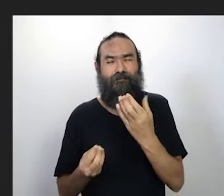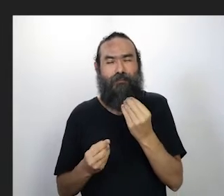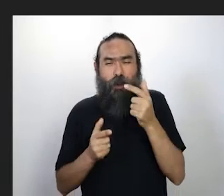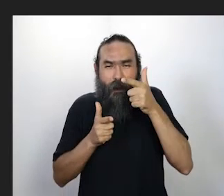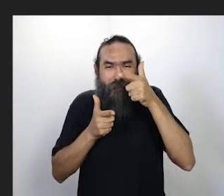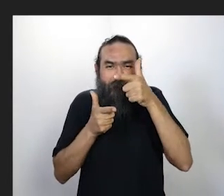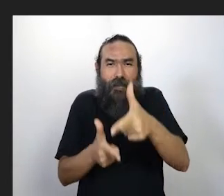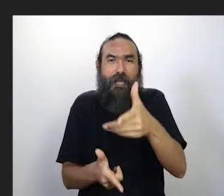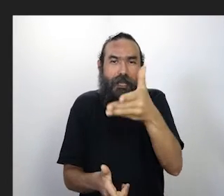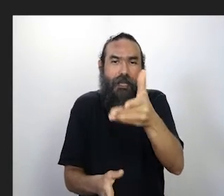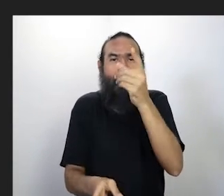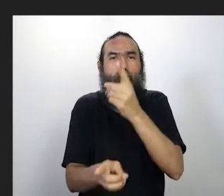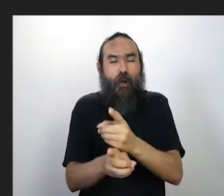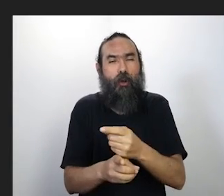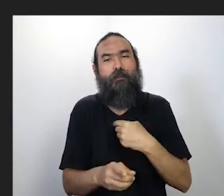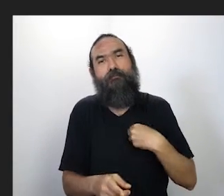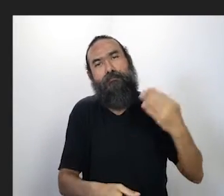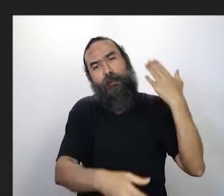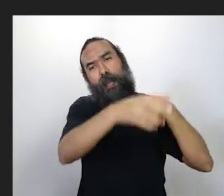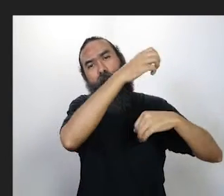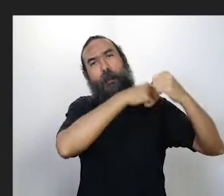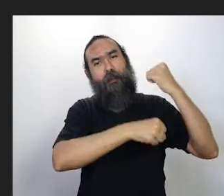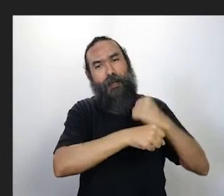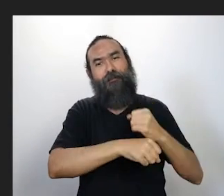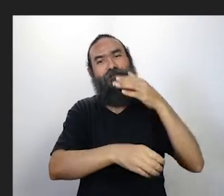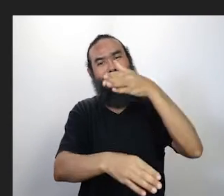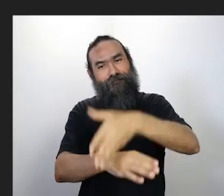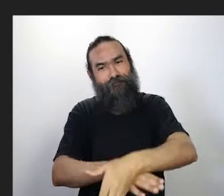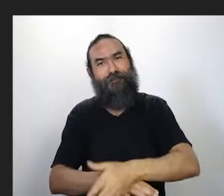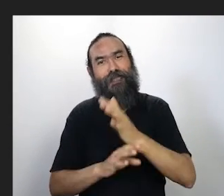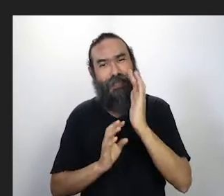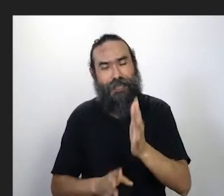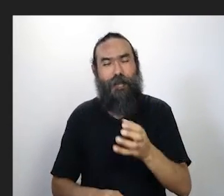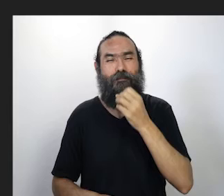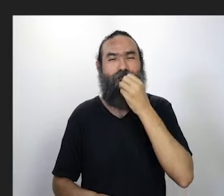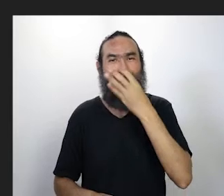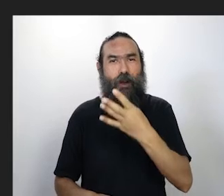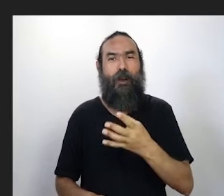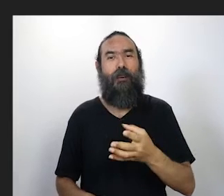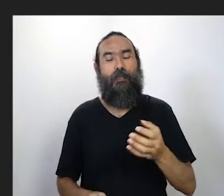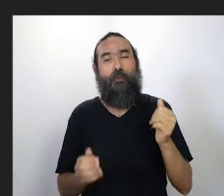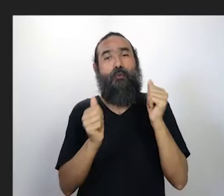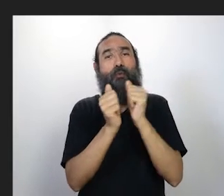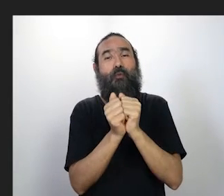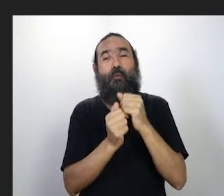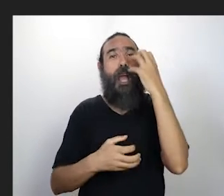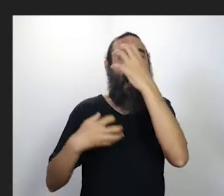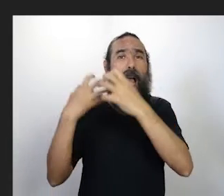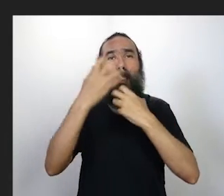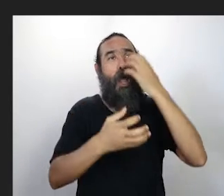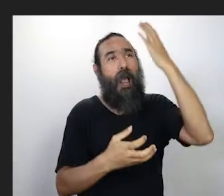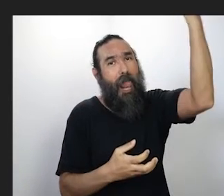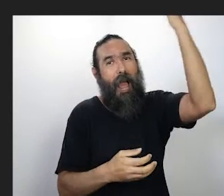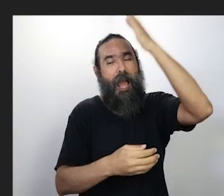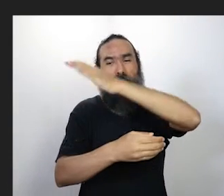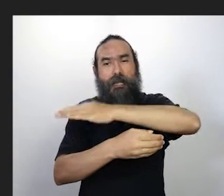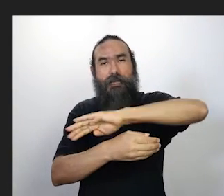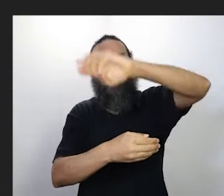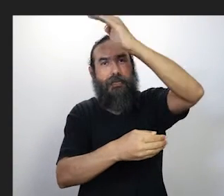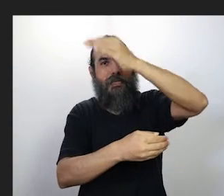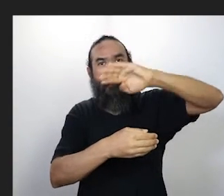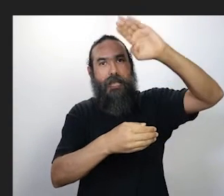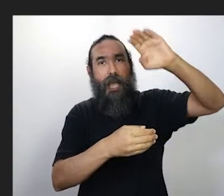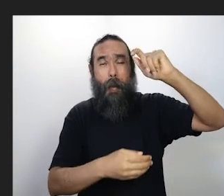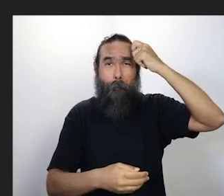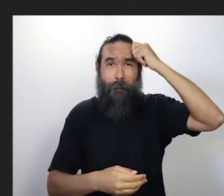muito fã e tive a felicidade de ir o ano passado para ir com os cantadores lá de Serra Preta. um encontro, eu acho o